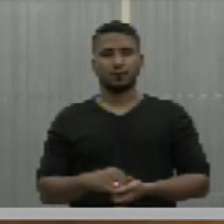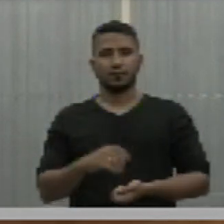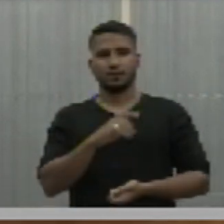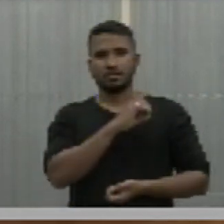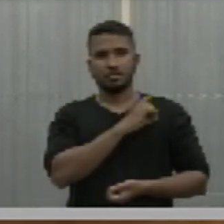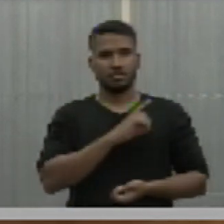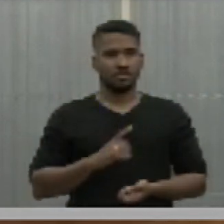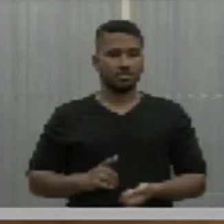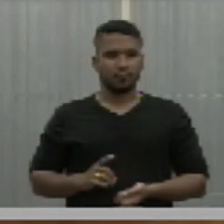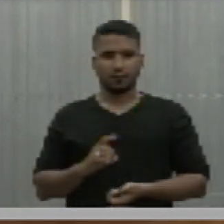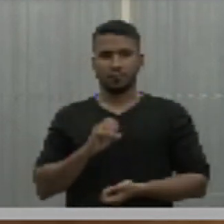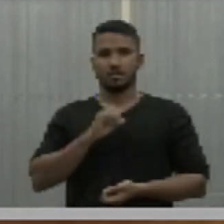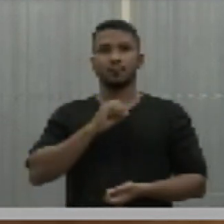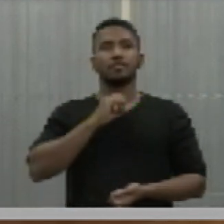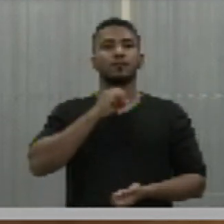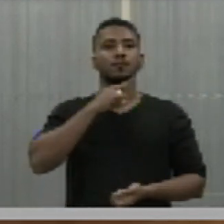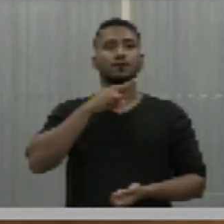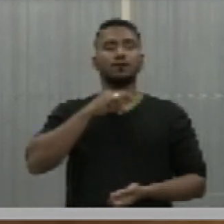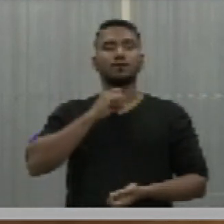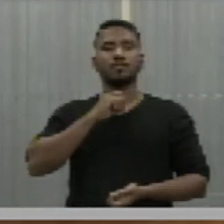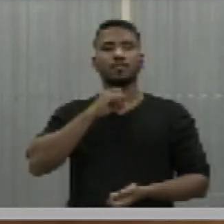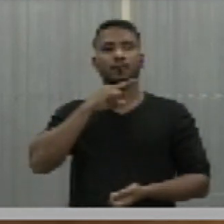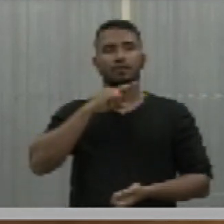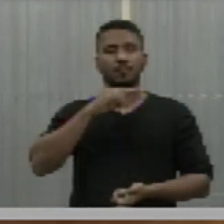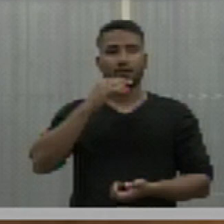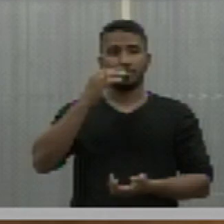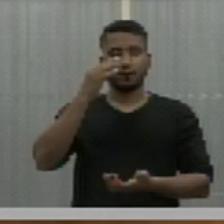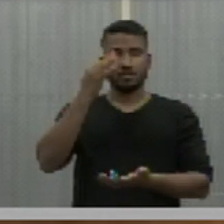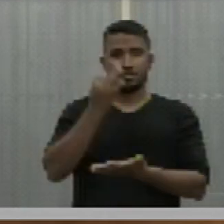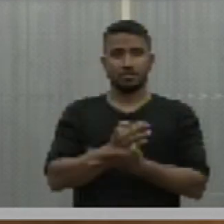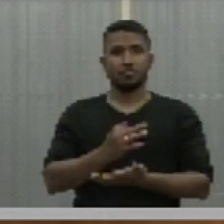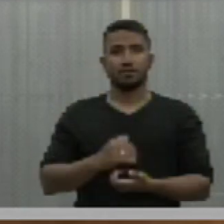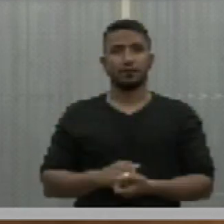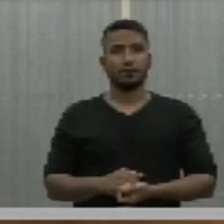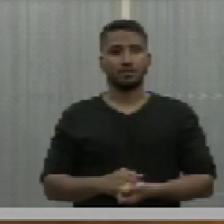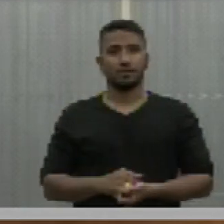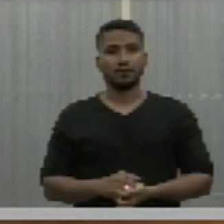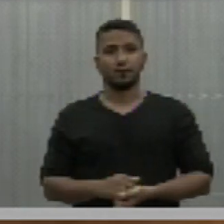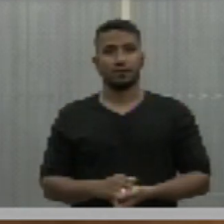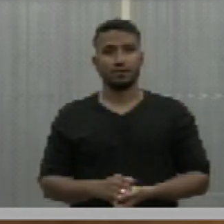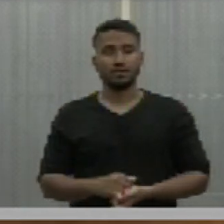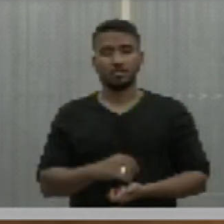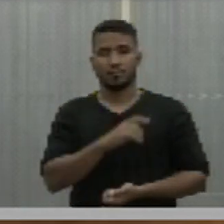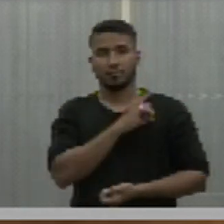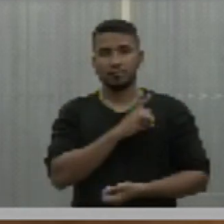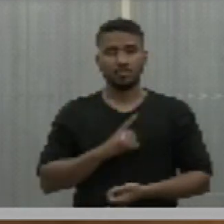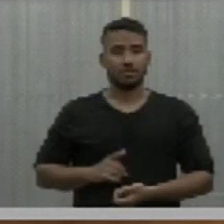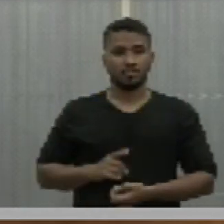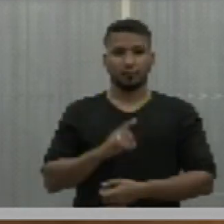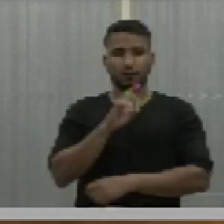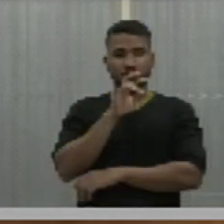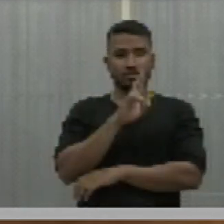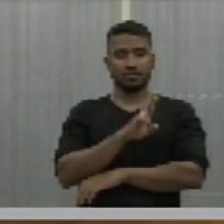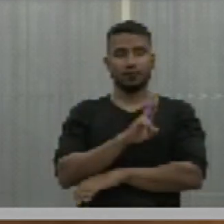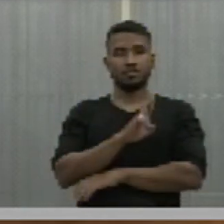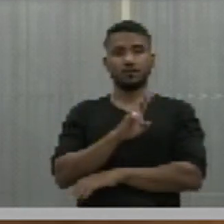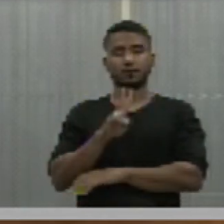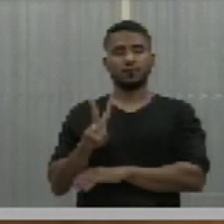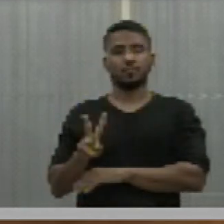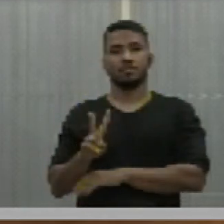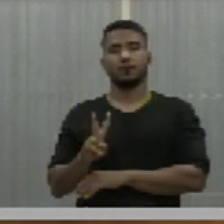Deputado Oliveira Neto, ausente. Deputado Rubens Vieira, como vota? Sim.